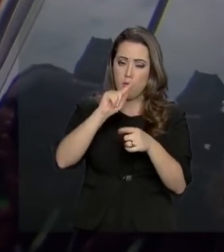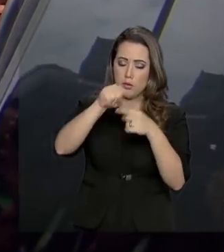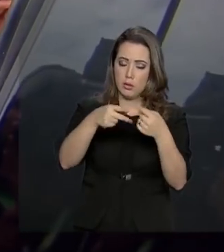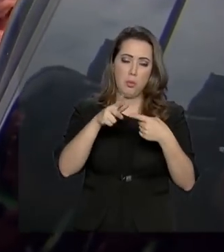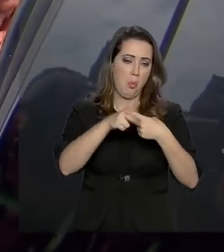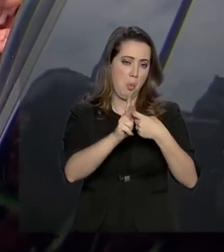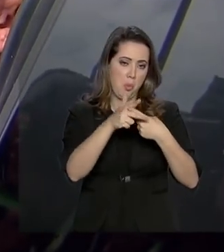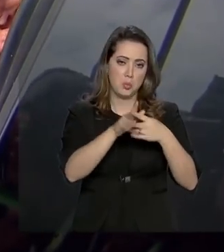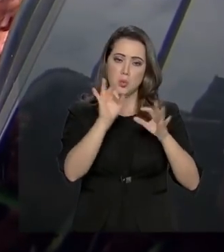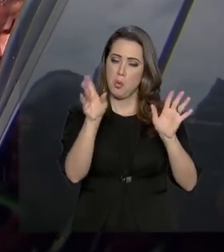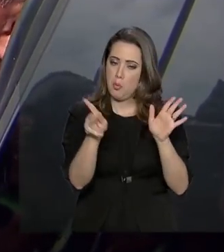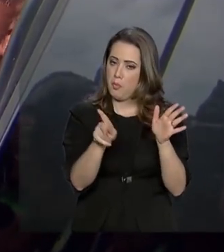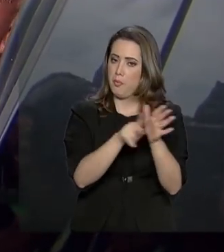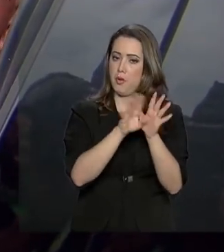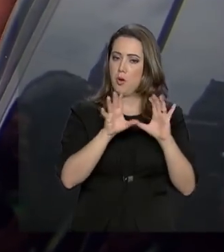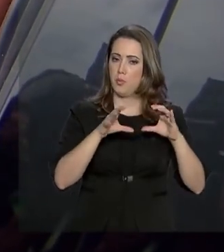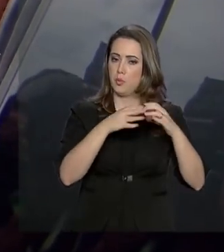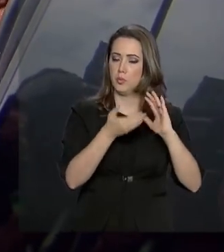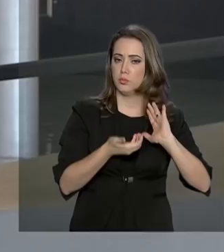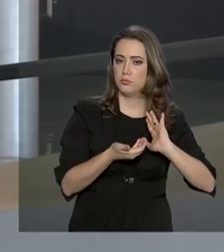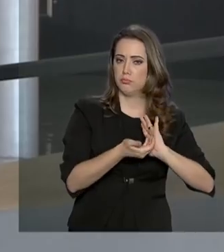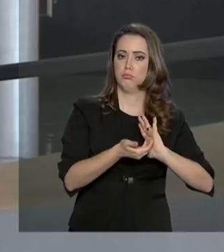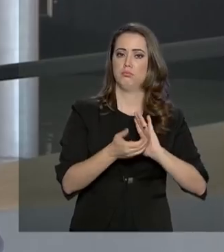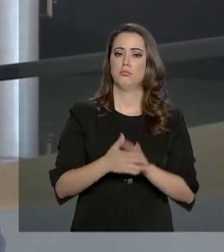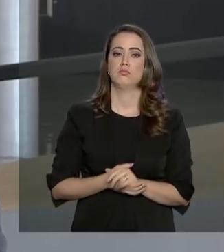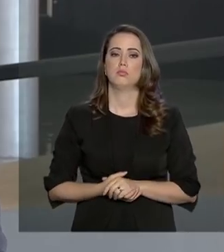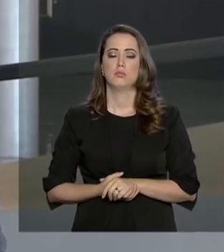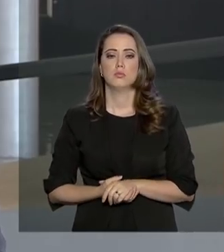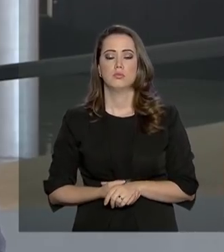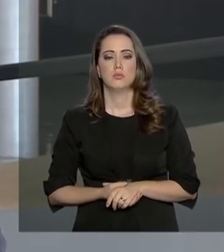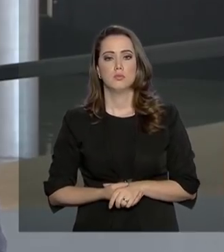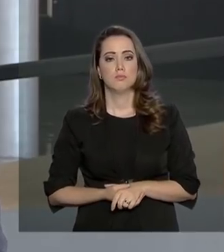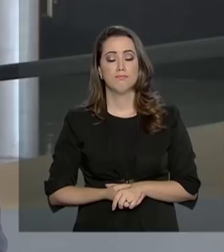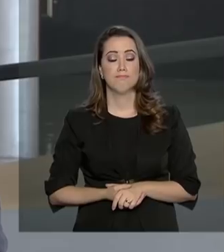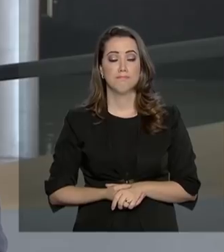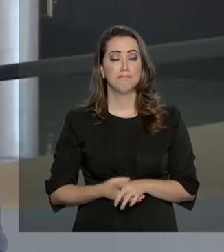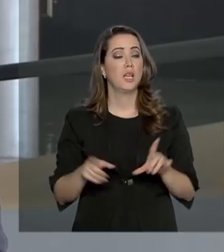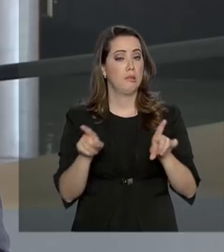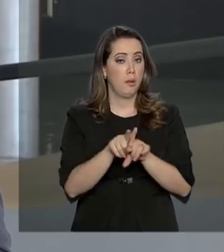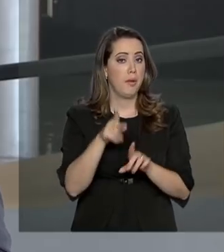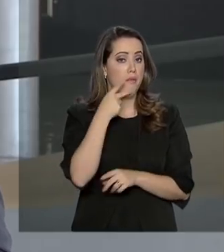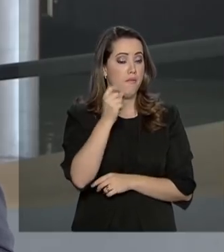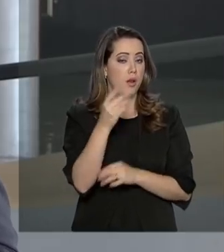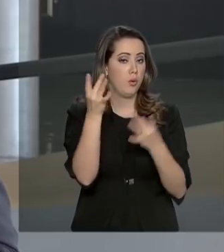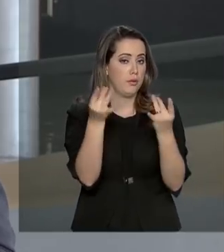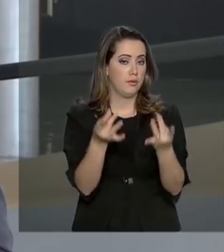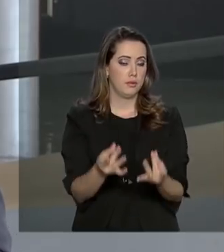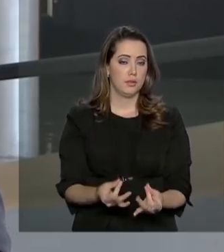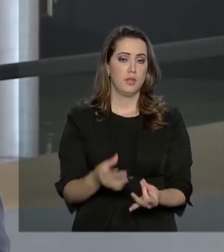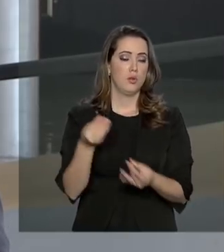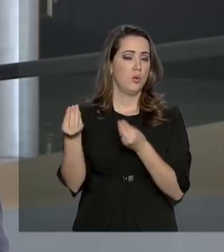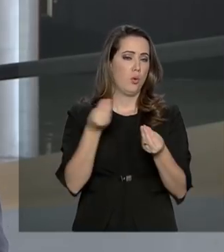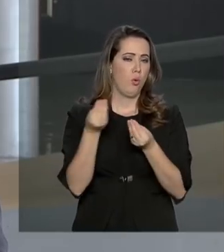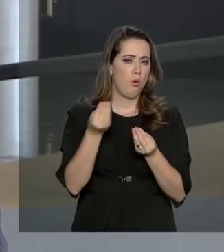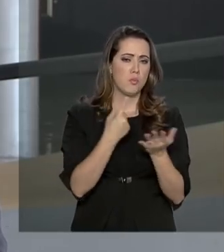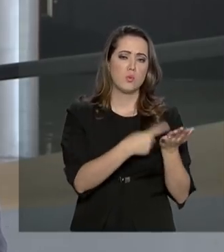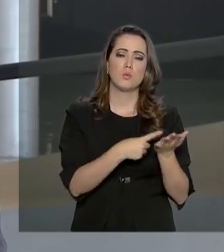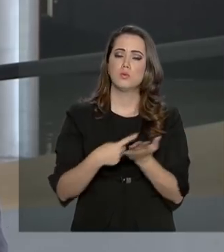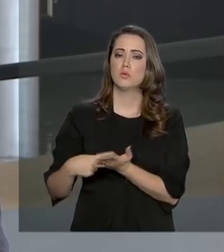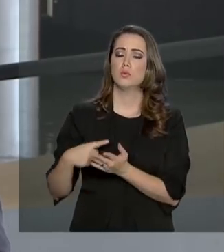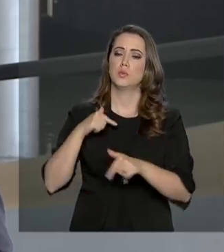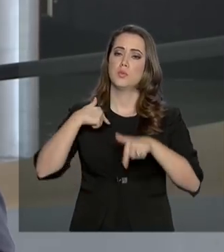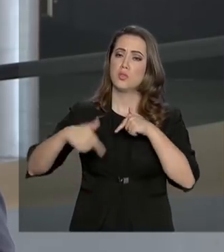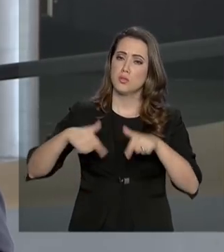Parlamento seguramente deverá fazer. O Onyx Lorenzoni também detalhou e destacou a agenda